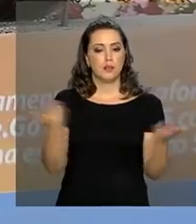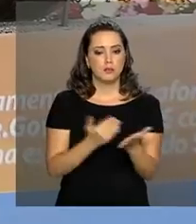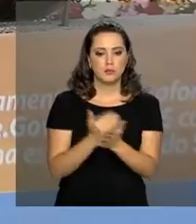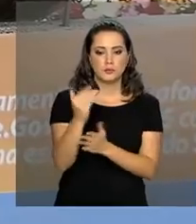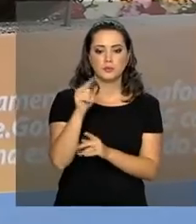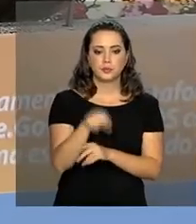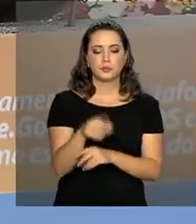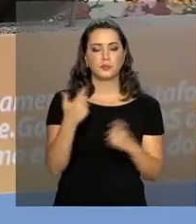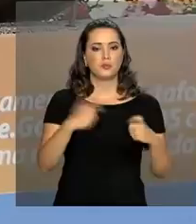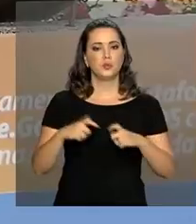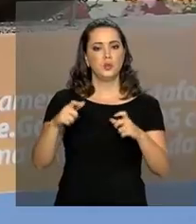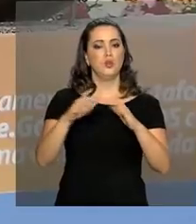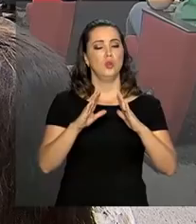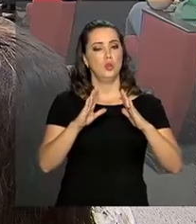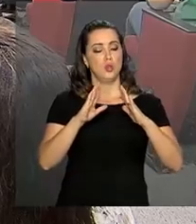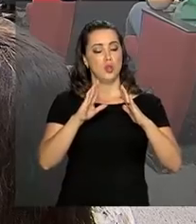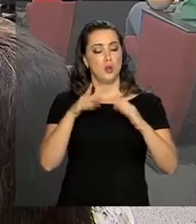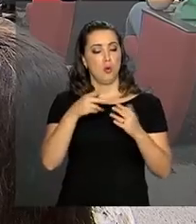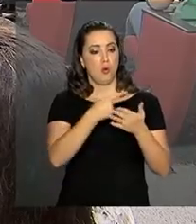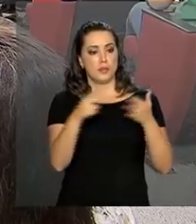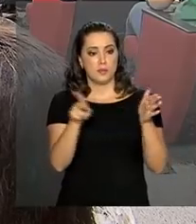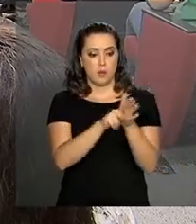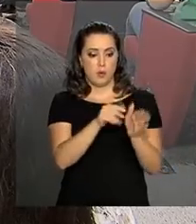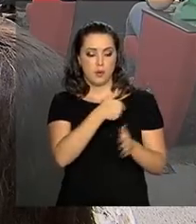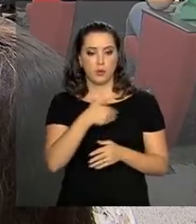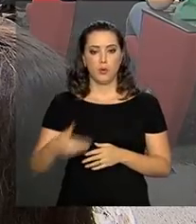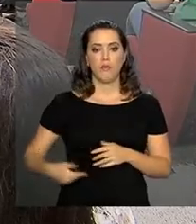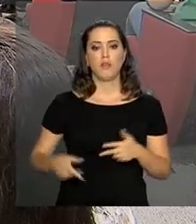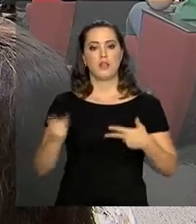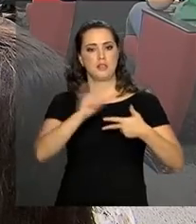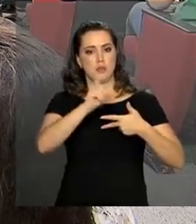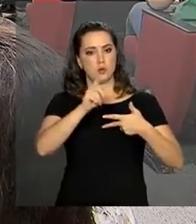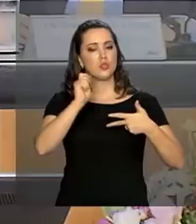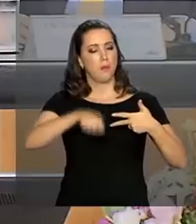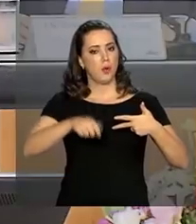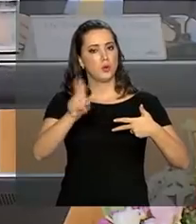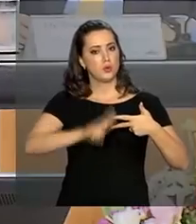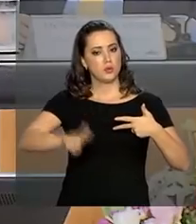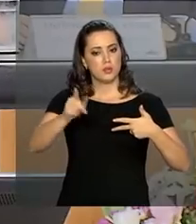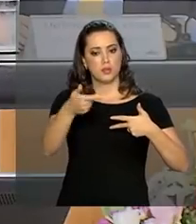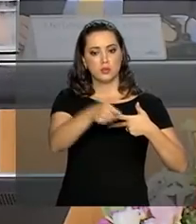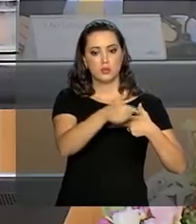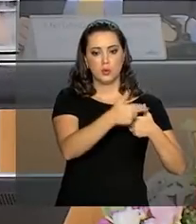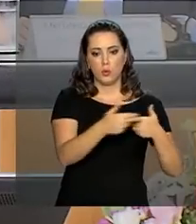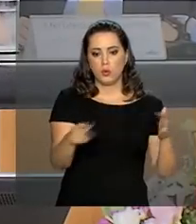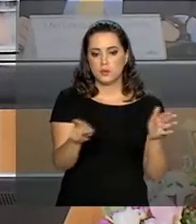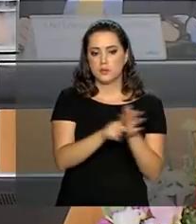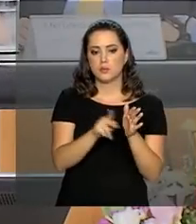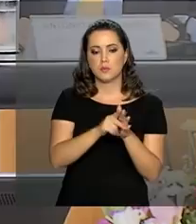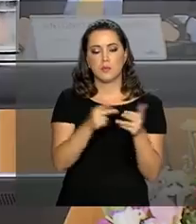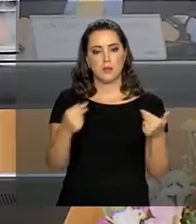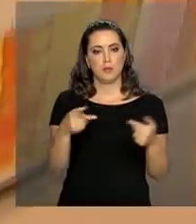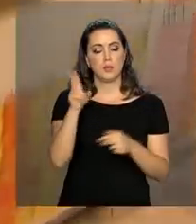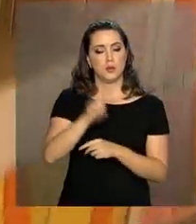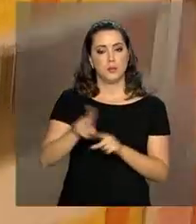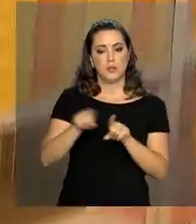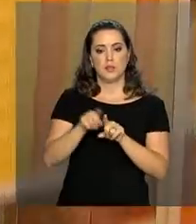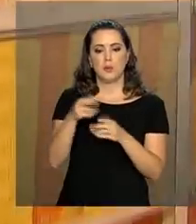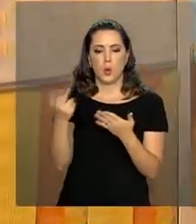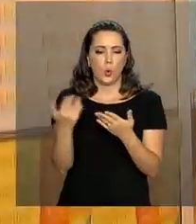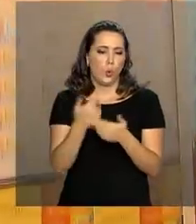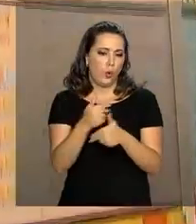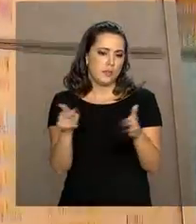agora, instituições públicas do Poder Executivo podem reutilizar bens móveis, além de material de